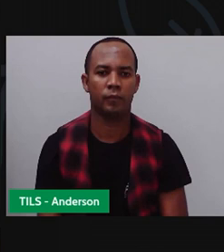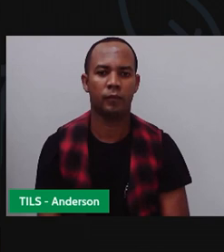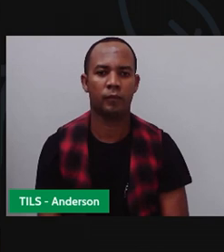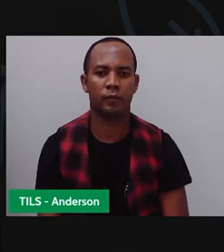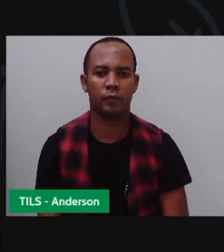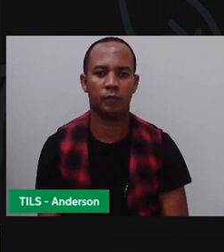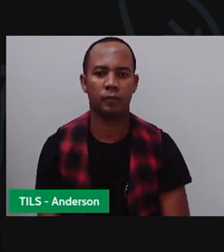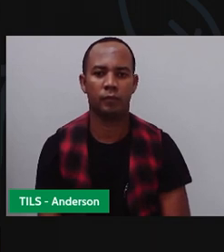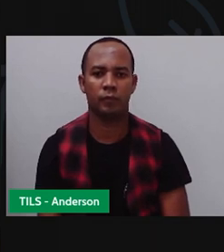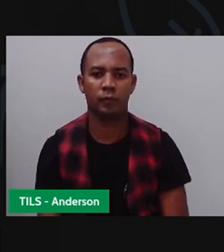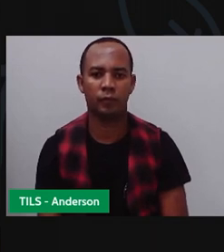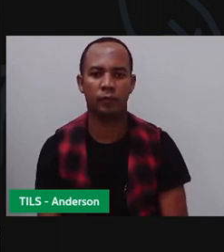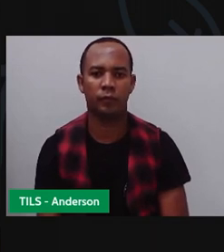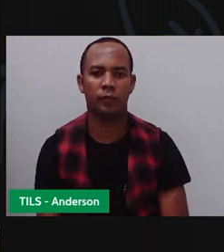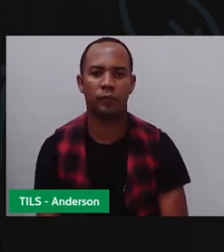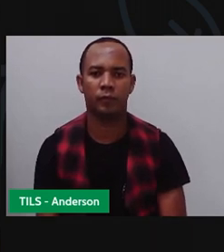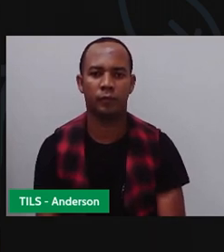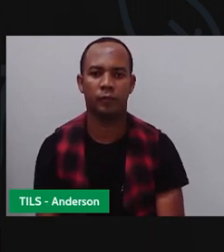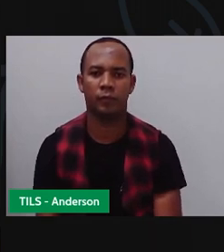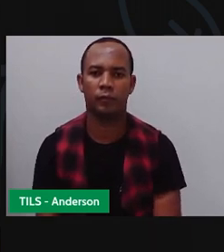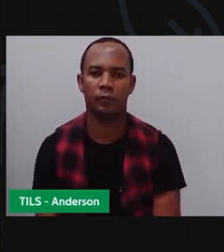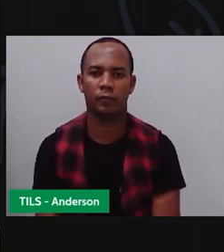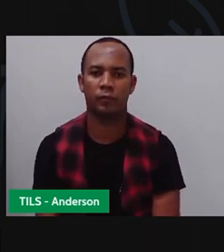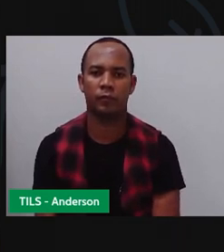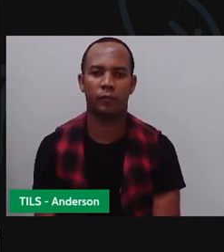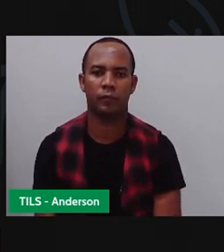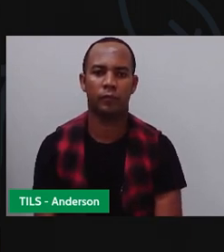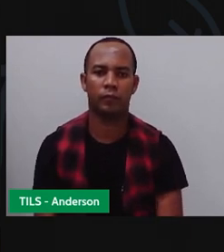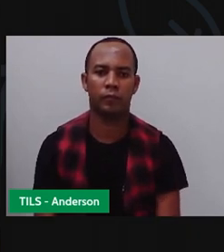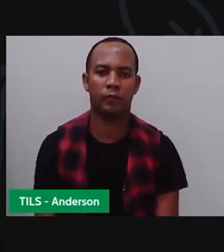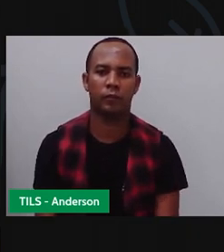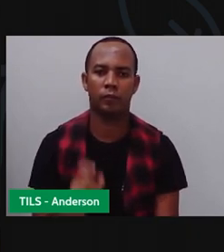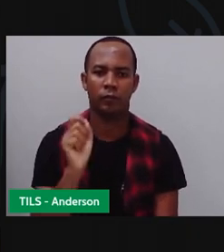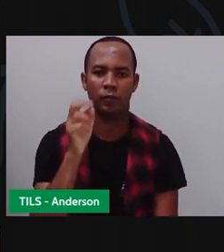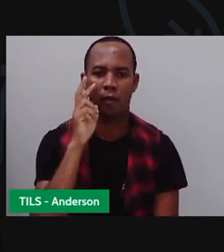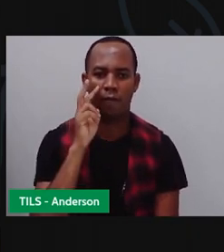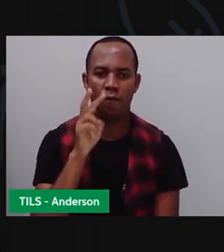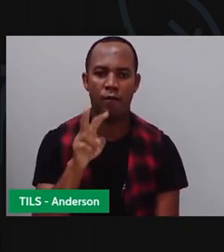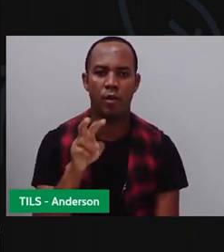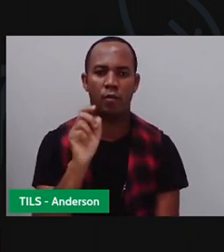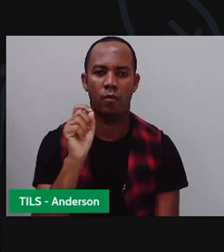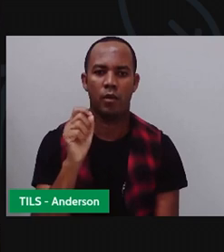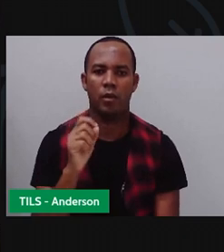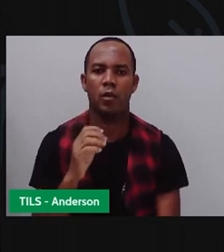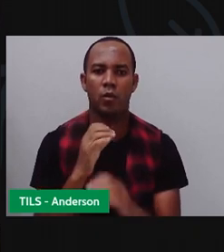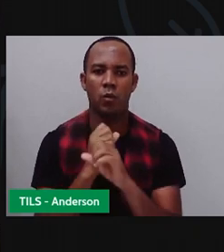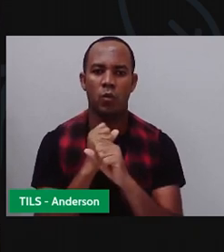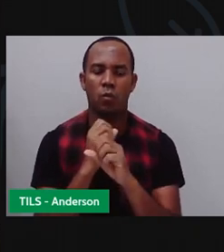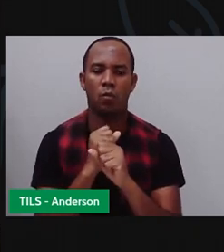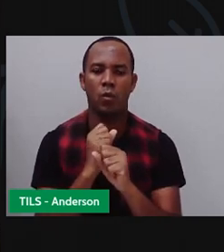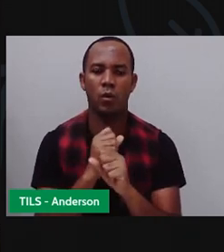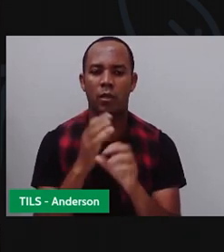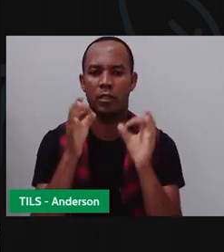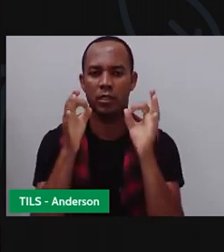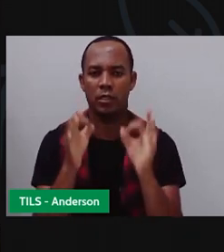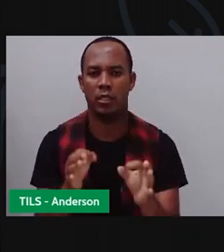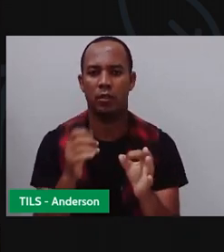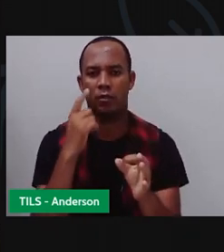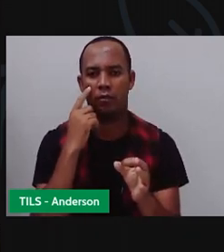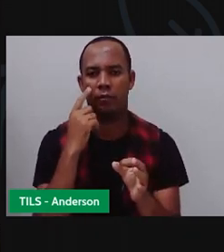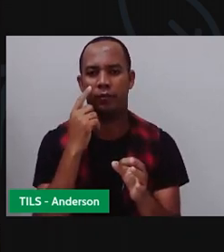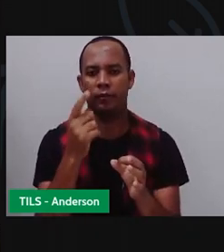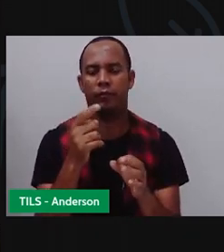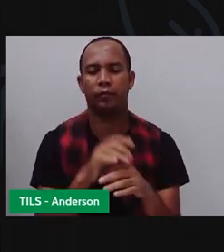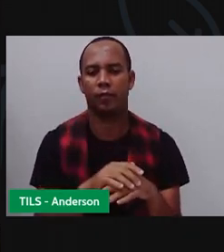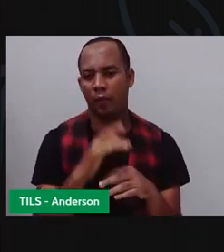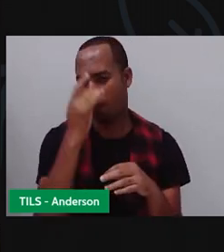ou cinco vezes quatro. Vai dar vinte do mesmo jeito. E a gente verificou que a conta estava certa com através da soma,